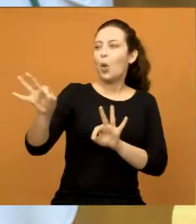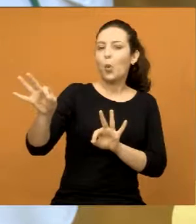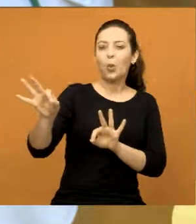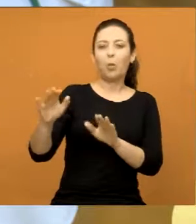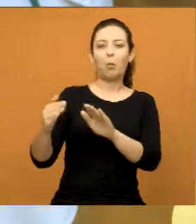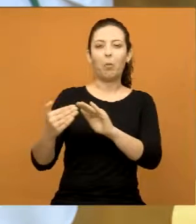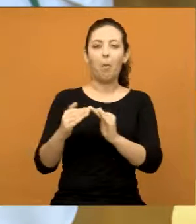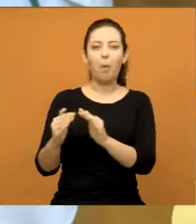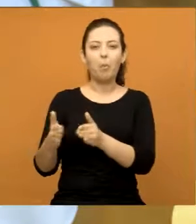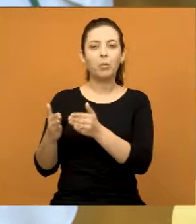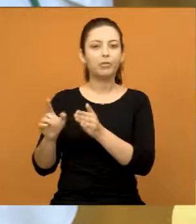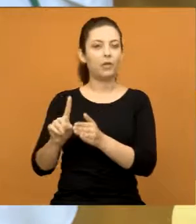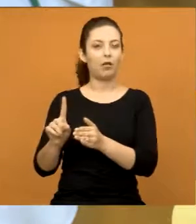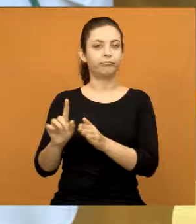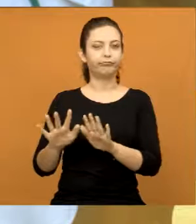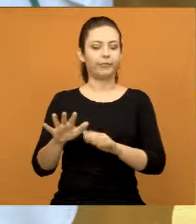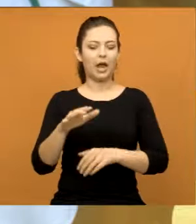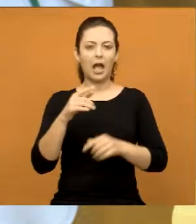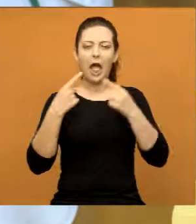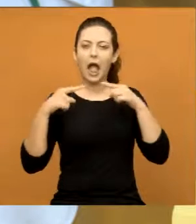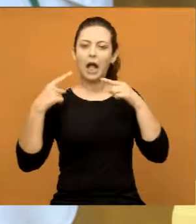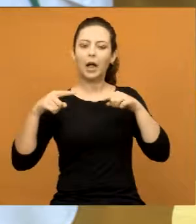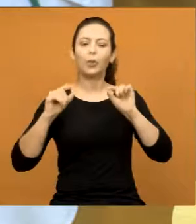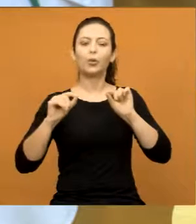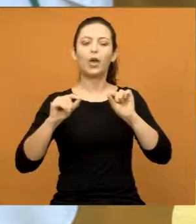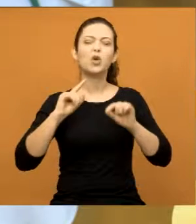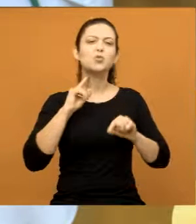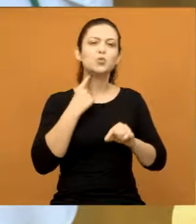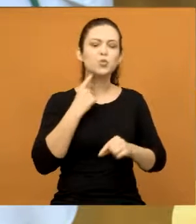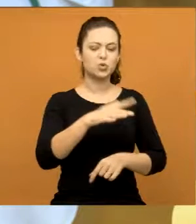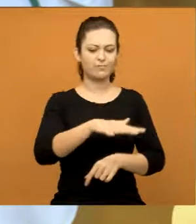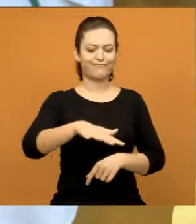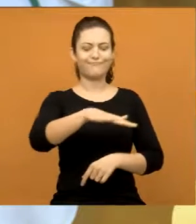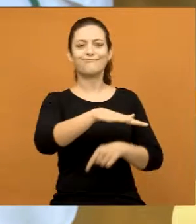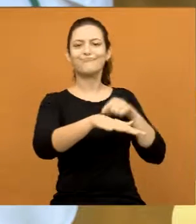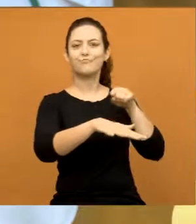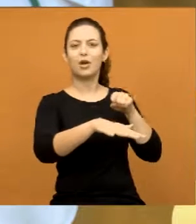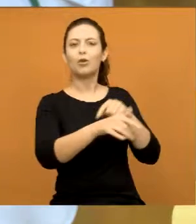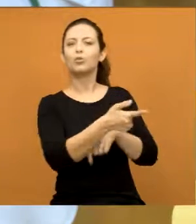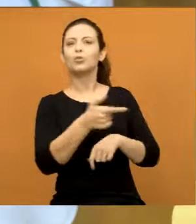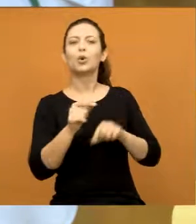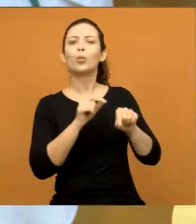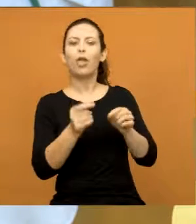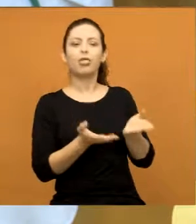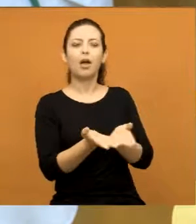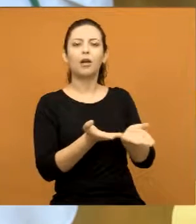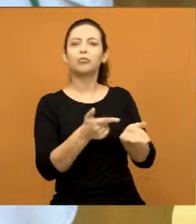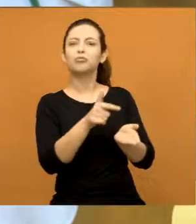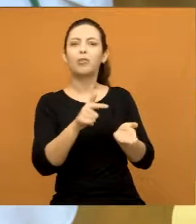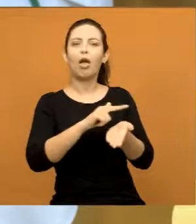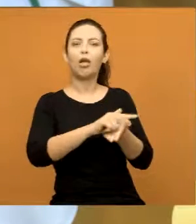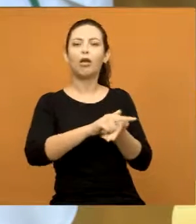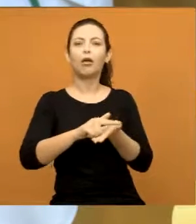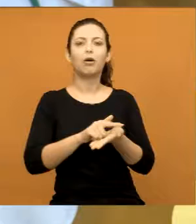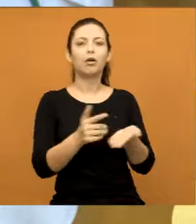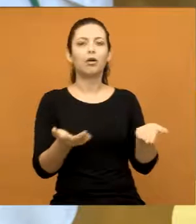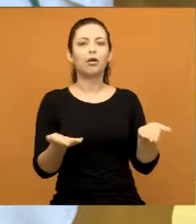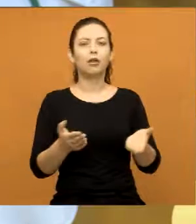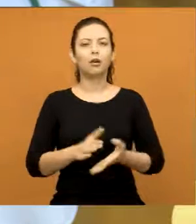reclamando de áreas que estão sujas, áreas que não estão recebendo o trabalho de limpeza.